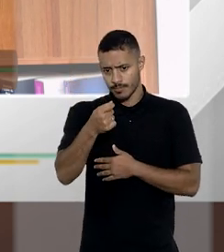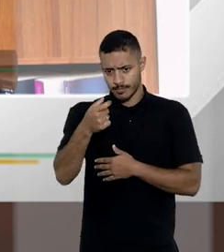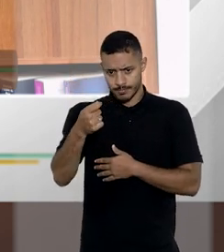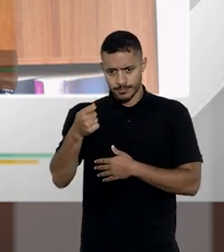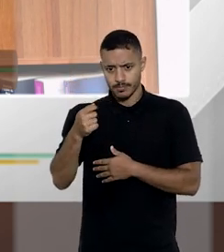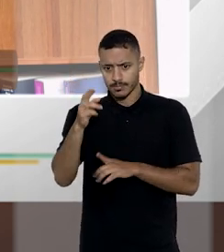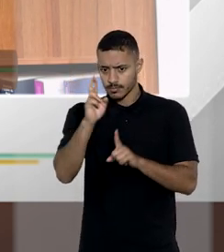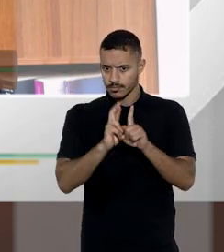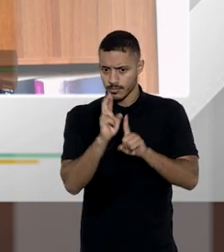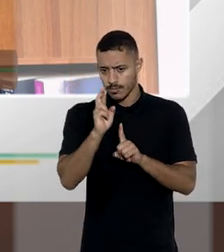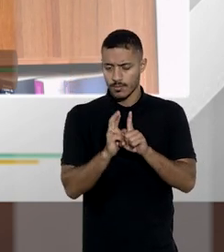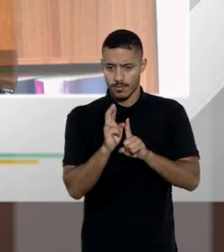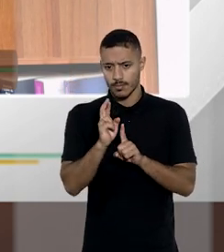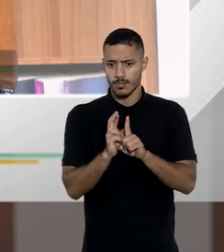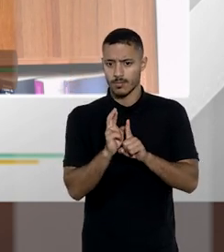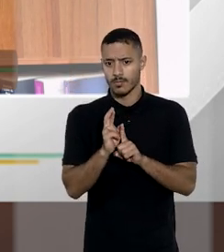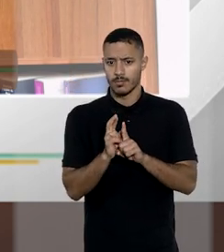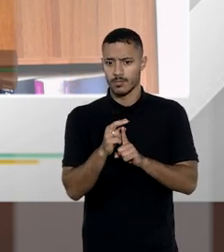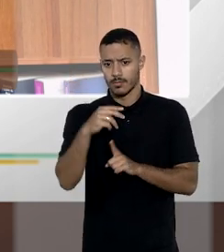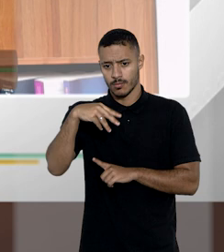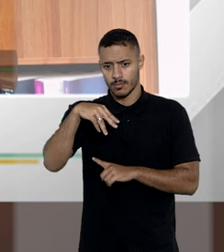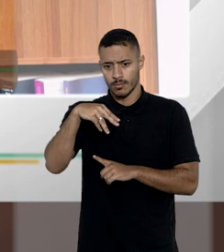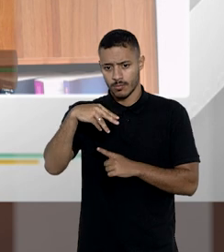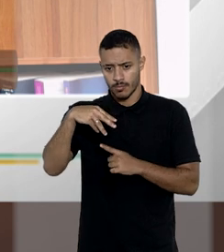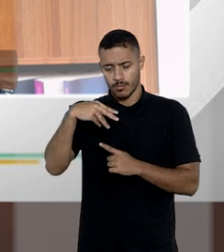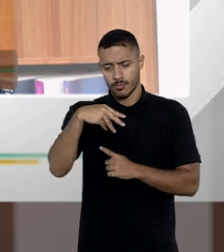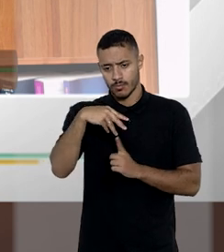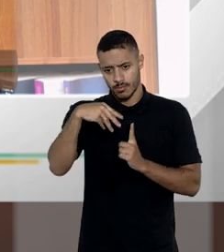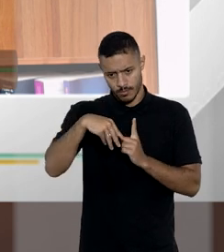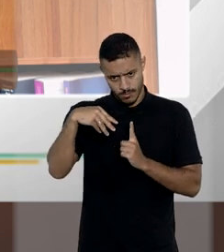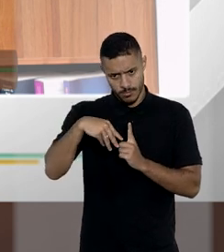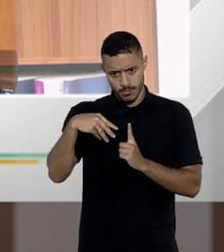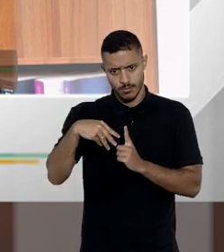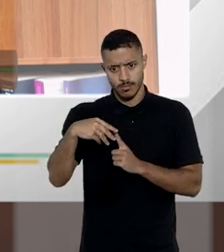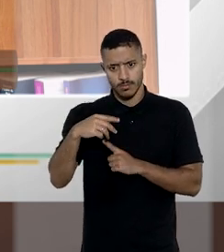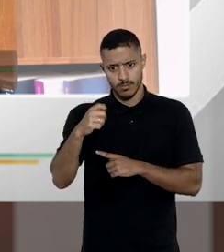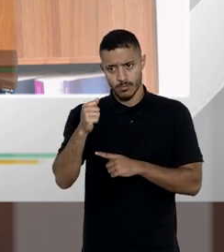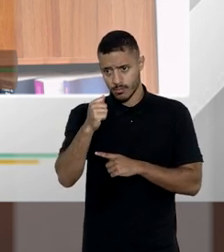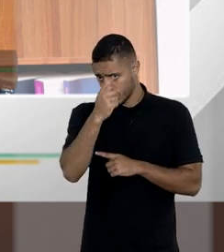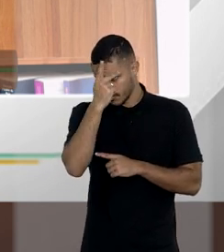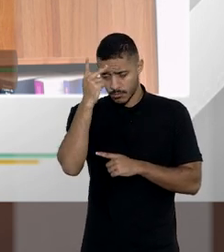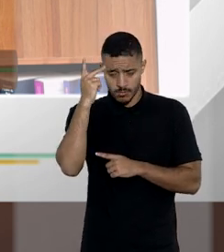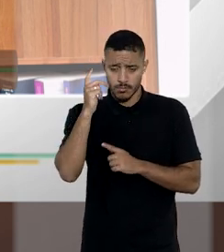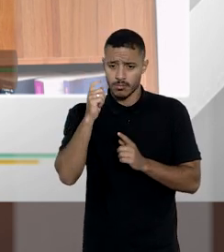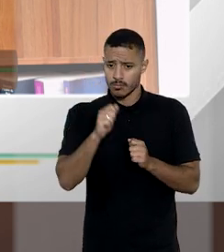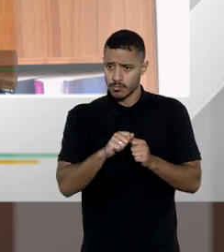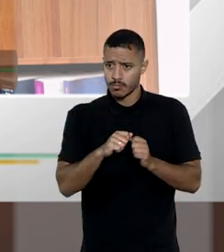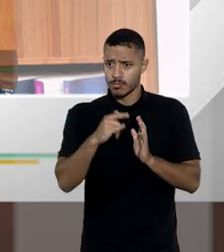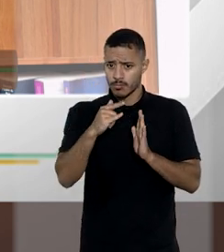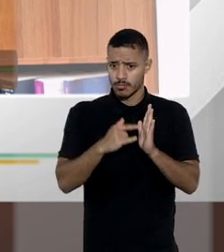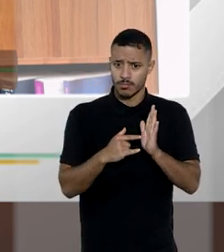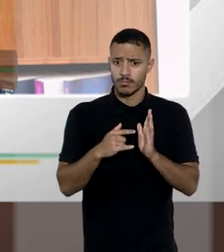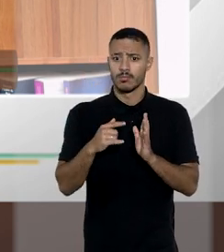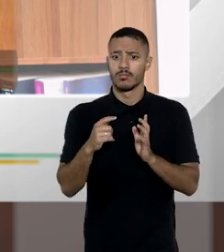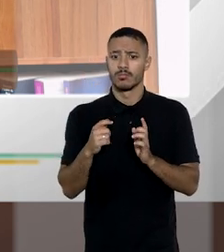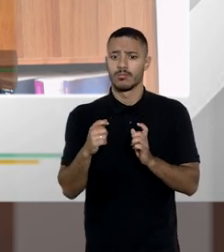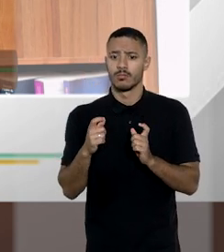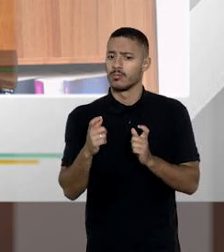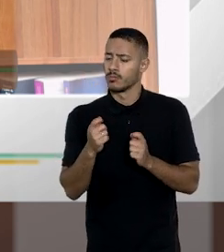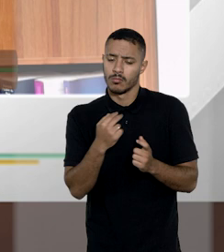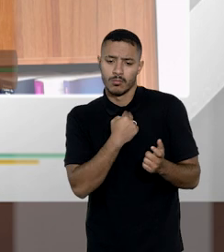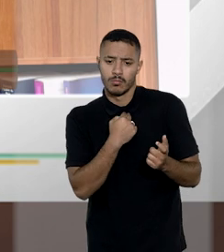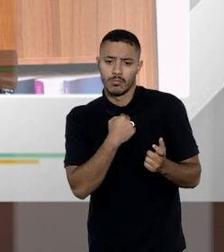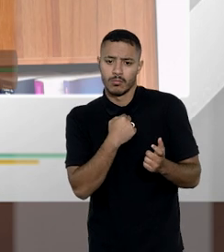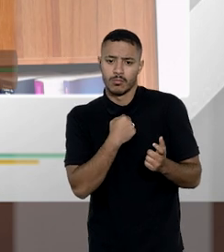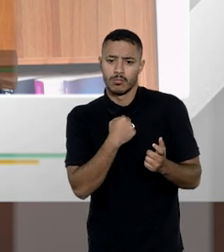do ano 2000 de relatoria da ministra Nancy Andrig que é muito interessante nesse sentido de uma testadora que considerando a